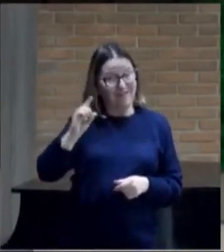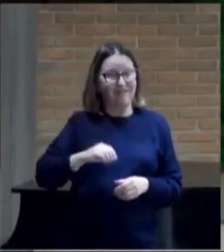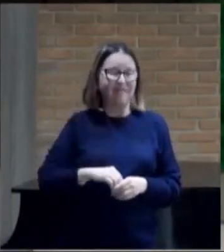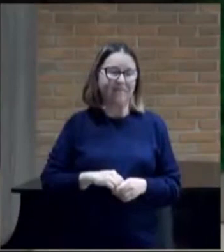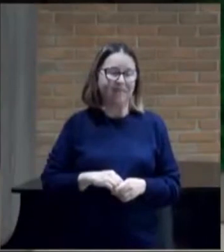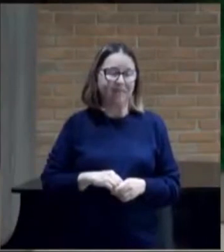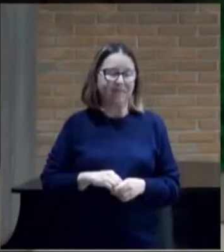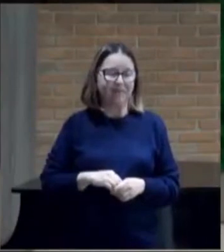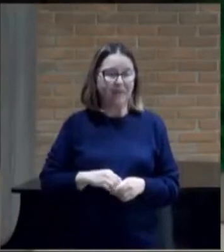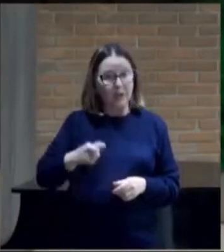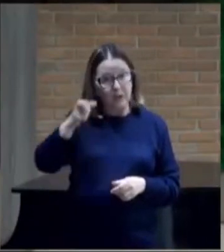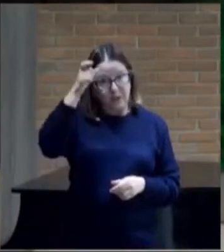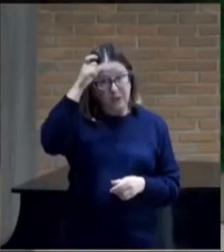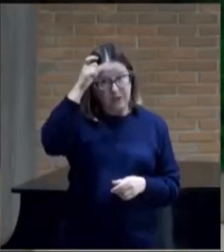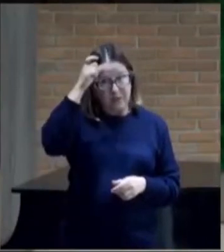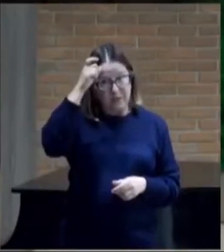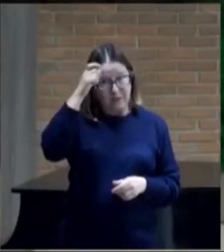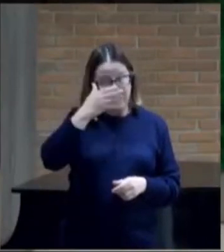Da mentira.